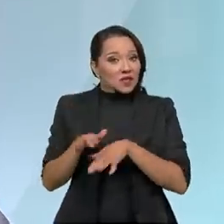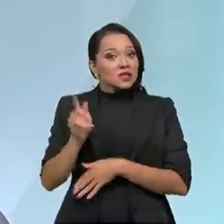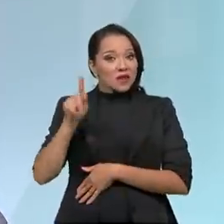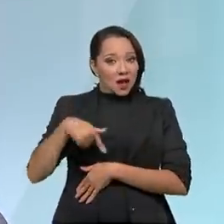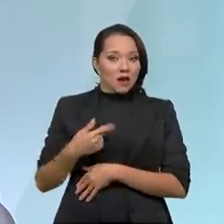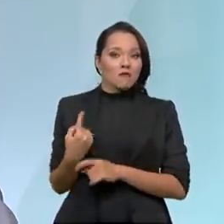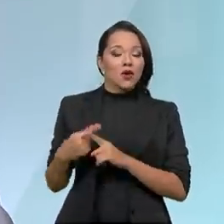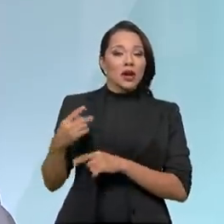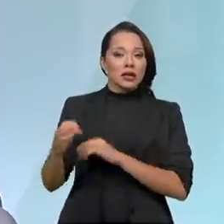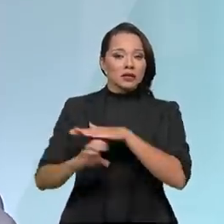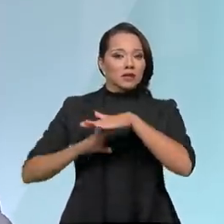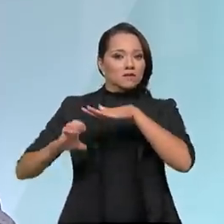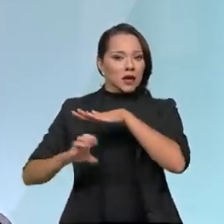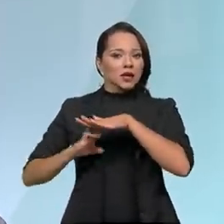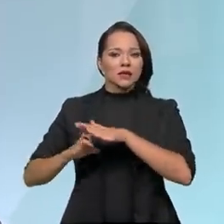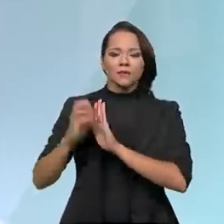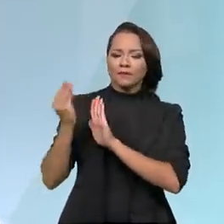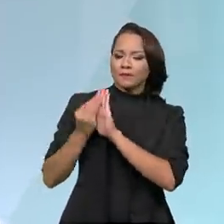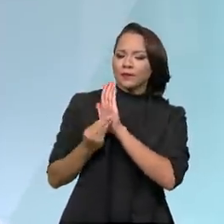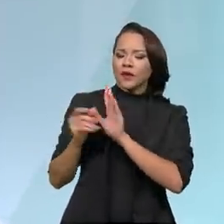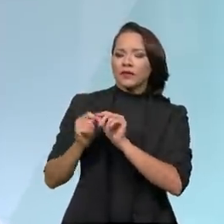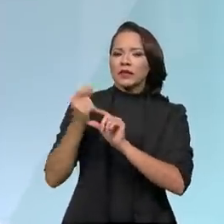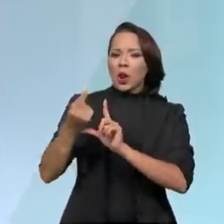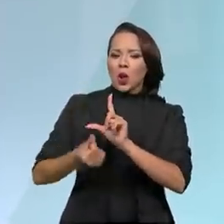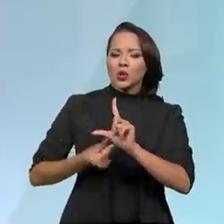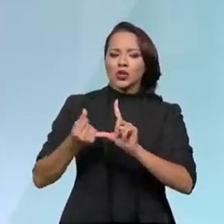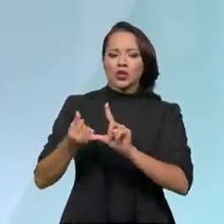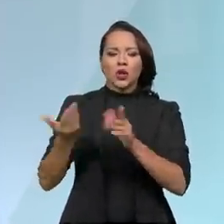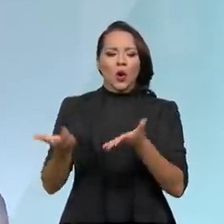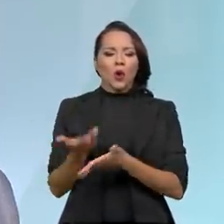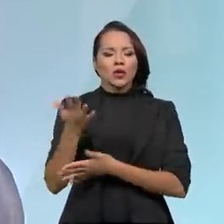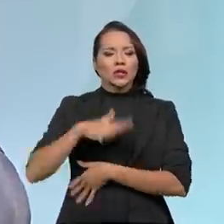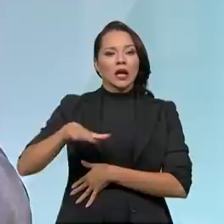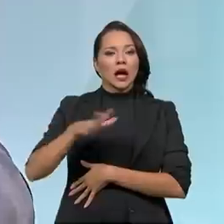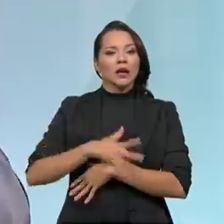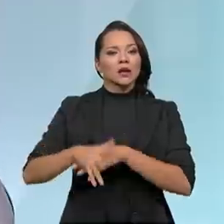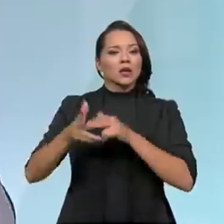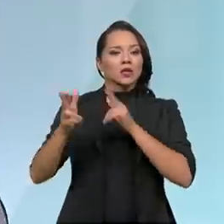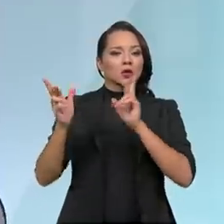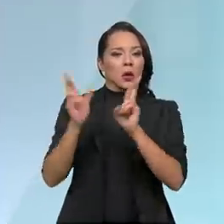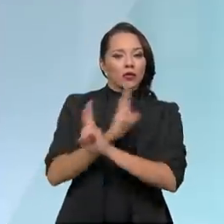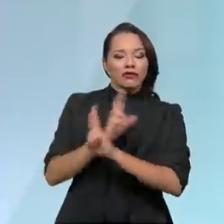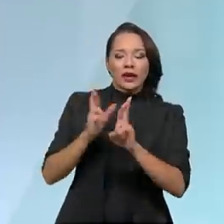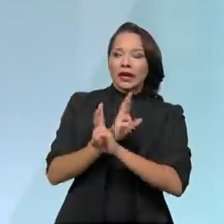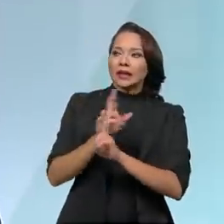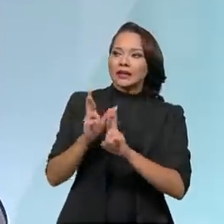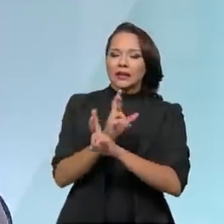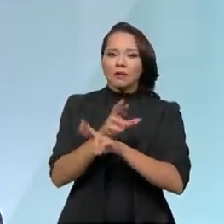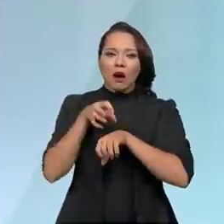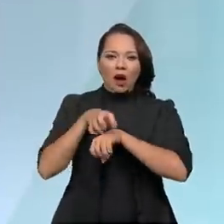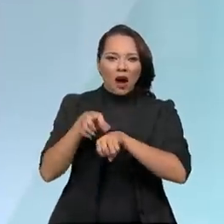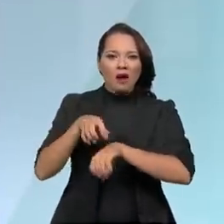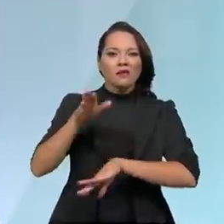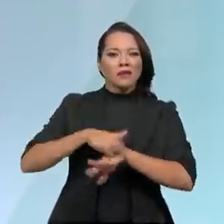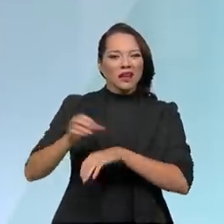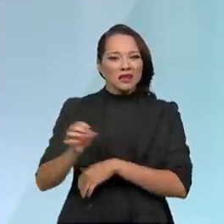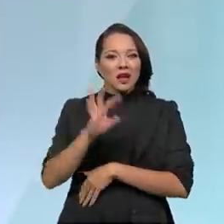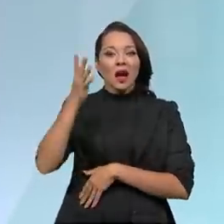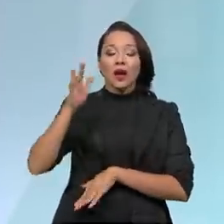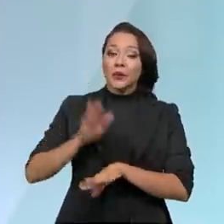são impostas a fazer a sua logística hoje rodoviária, que implica em custos muito maiores e maiores